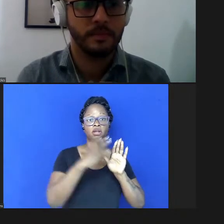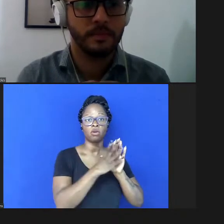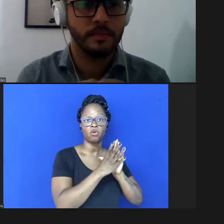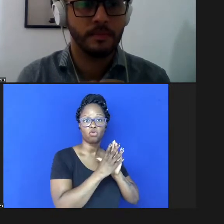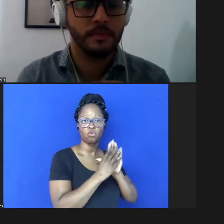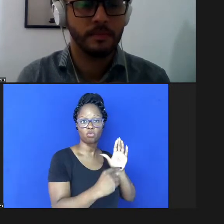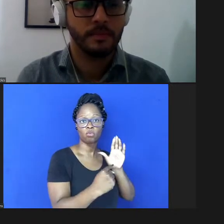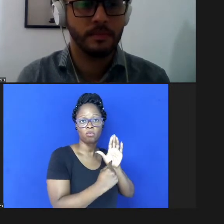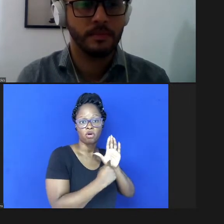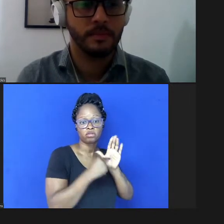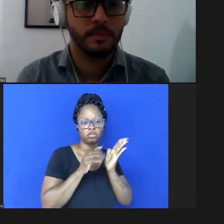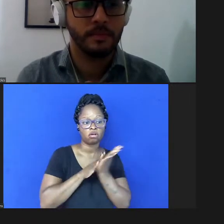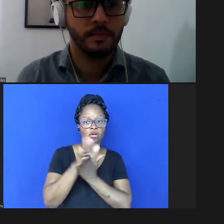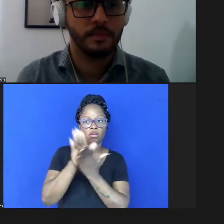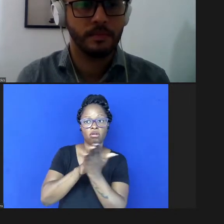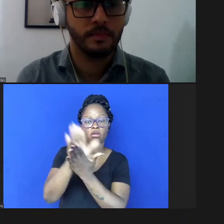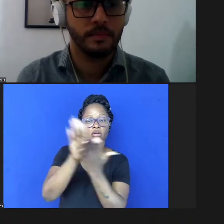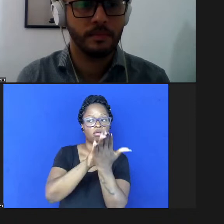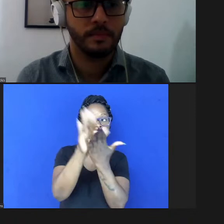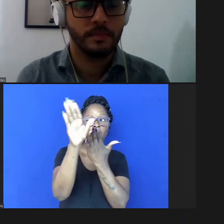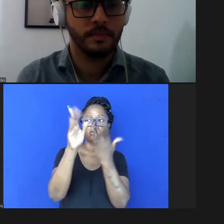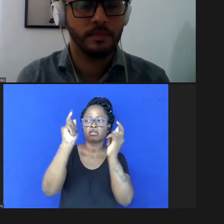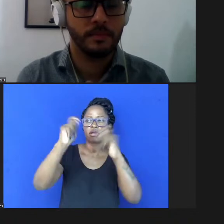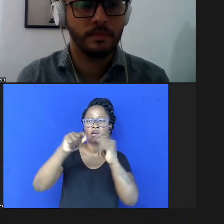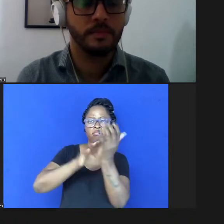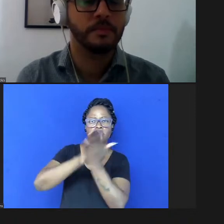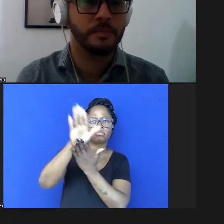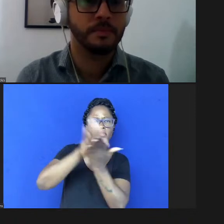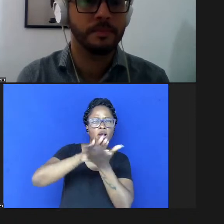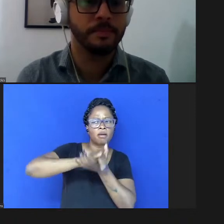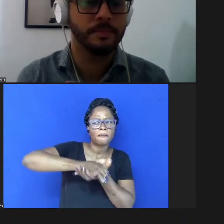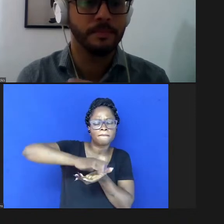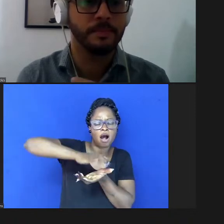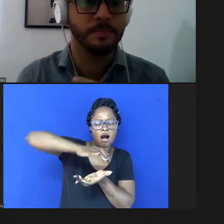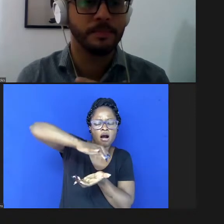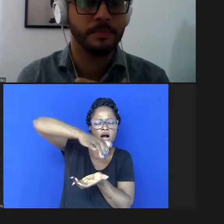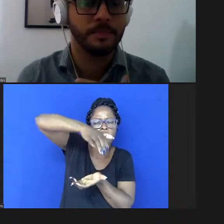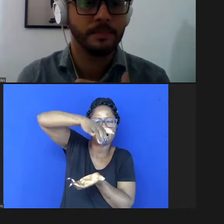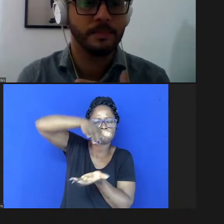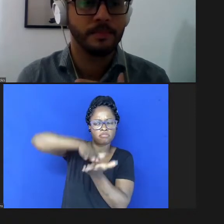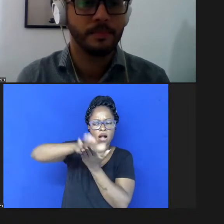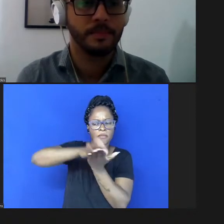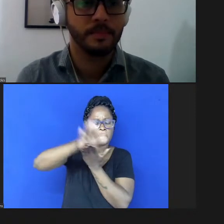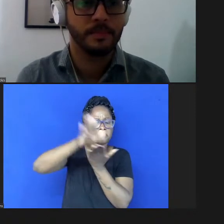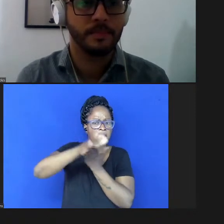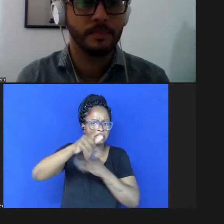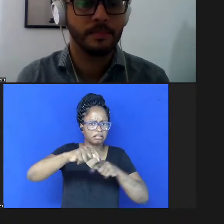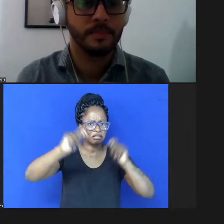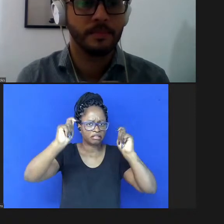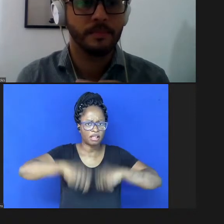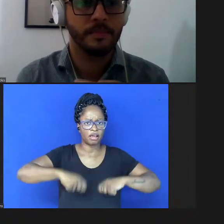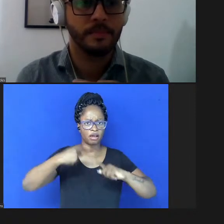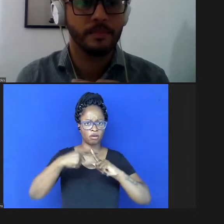publicar o quanto possível o máximo possível em